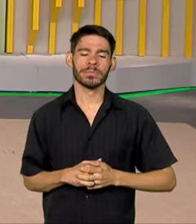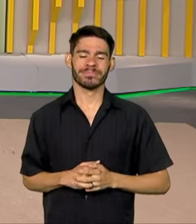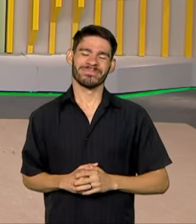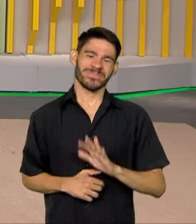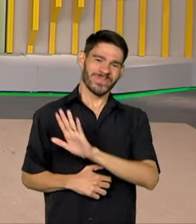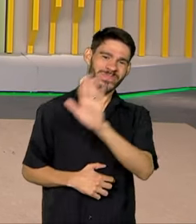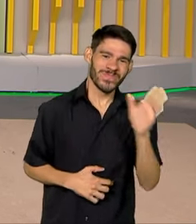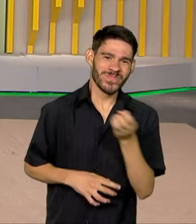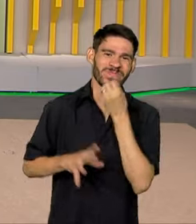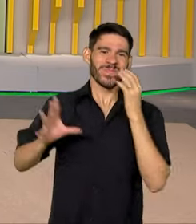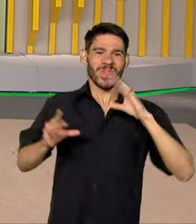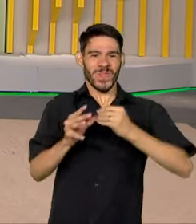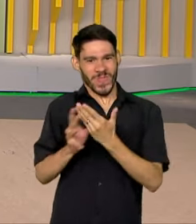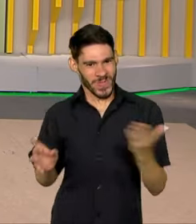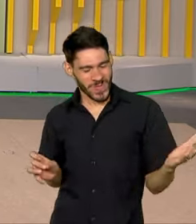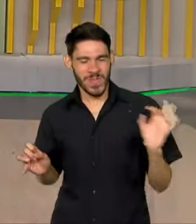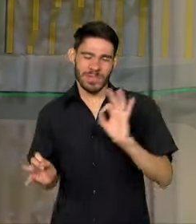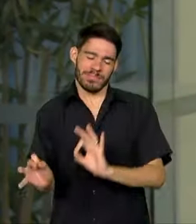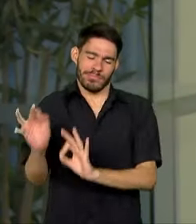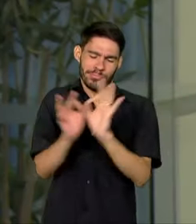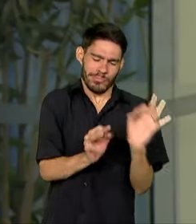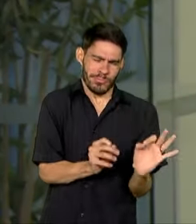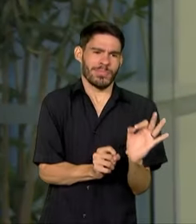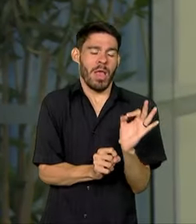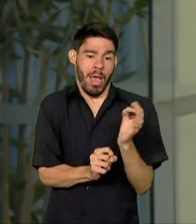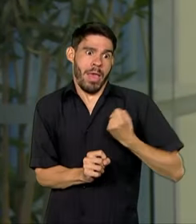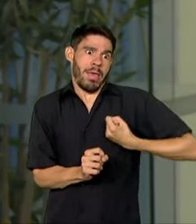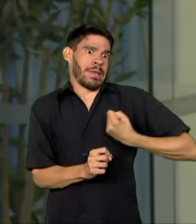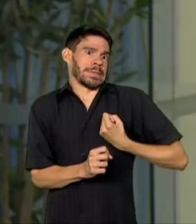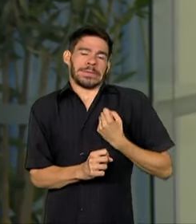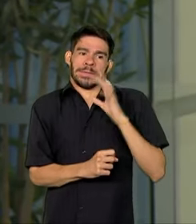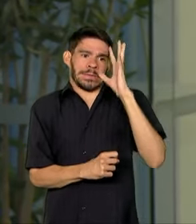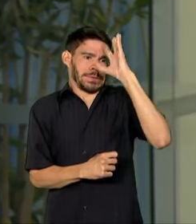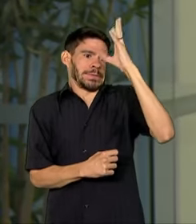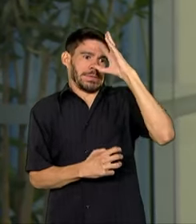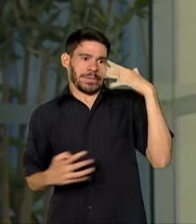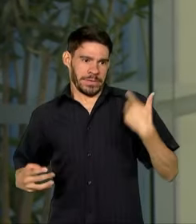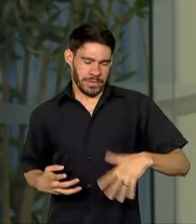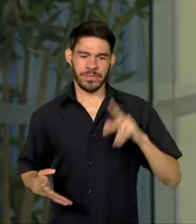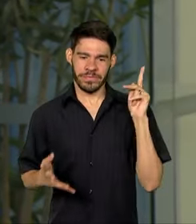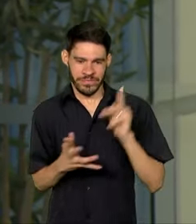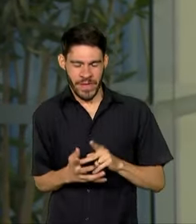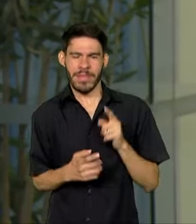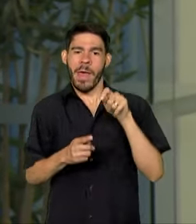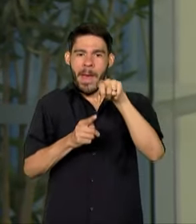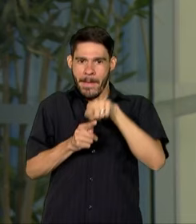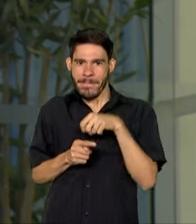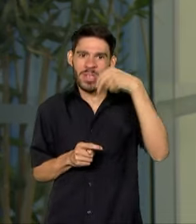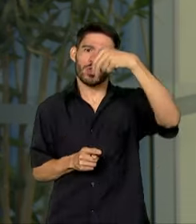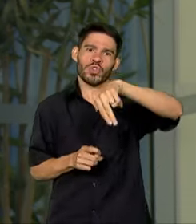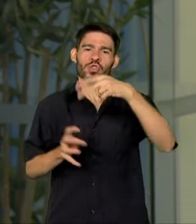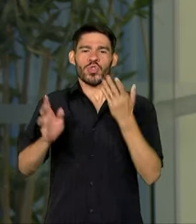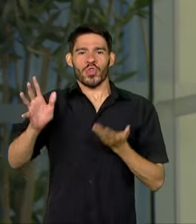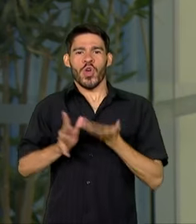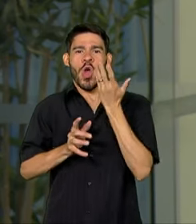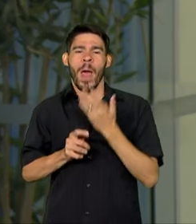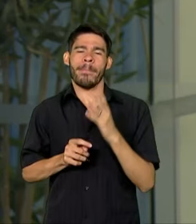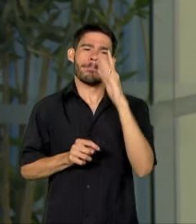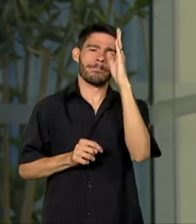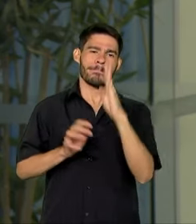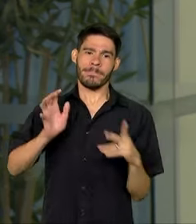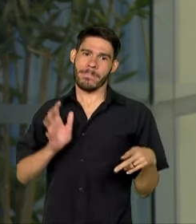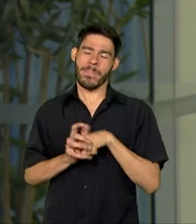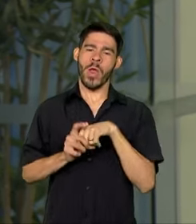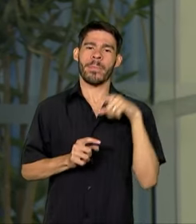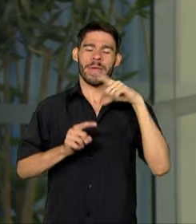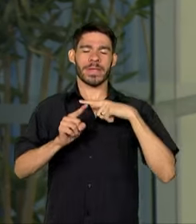Oi, Ana. Boa noite para você e para todo mundo que está com a gente. É muito número mesmo, muito resultado, né? No mês de novembro, a balança comercial brasileira teve